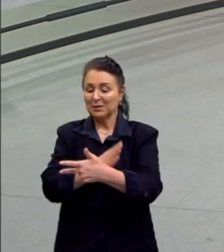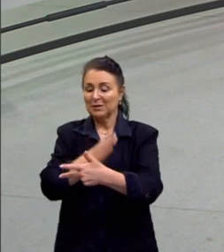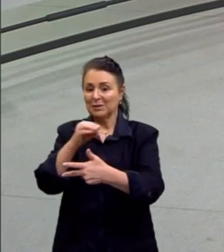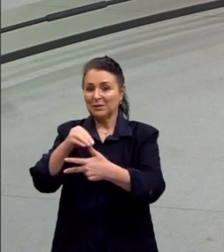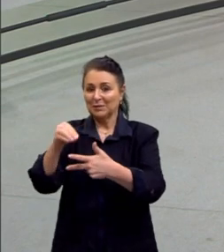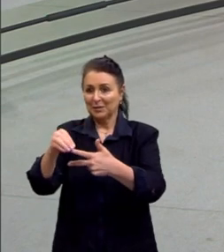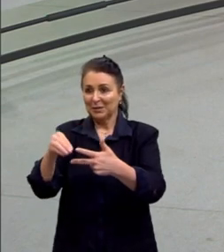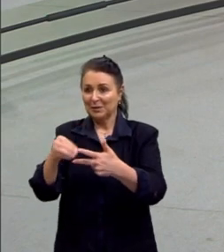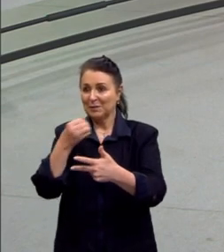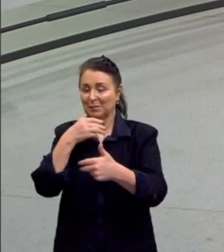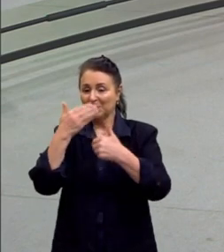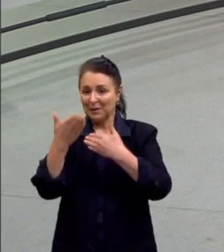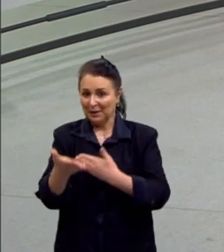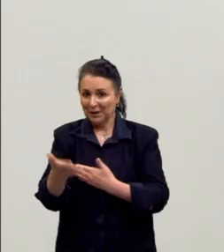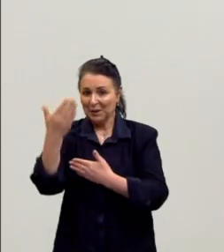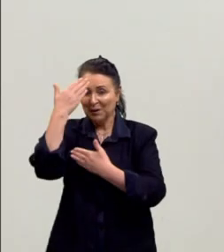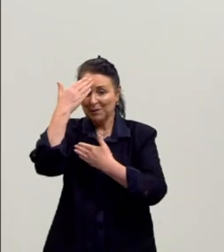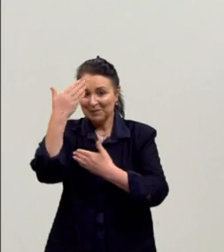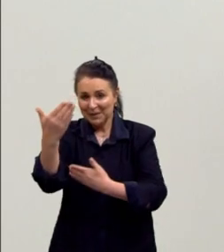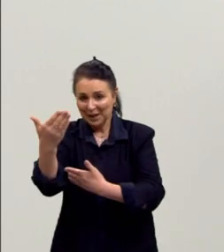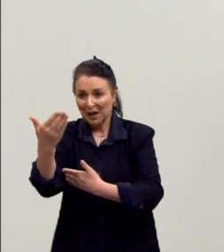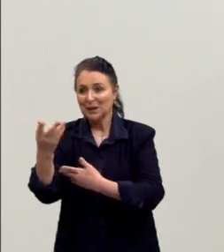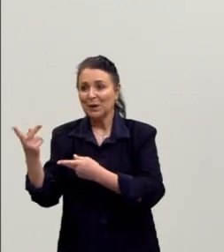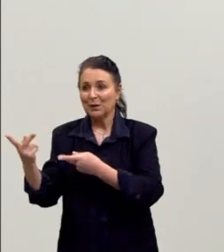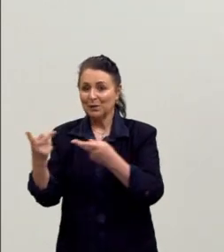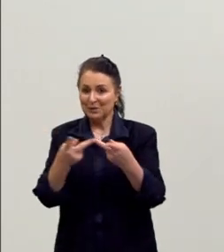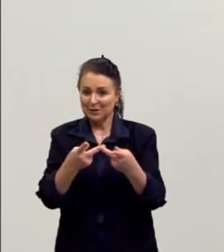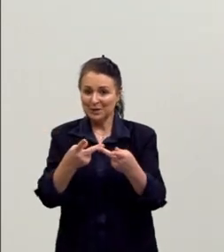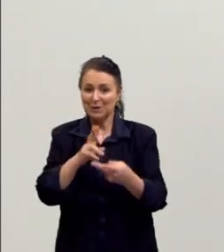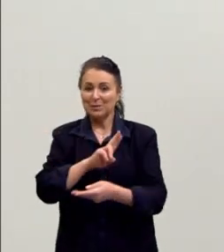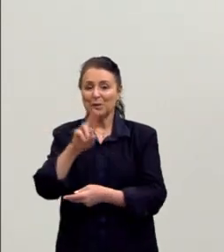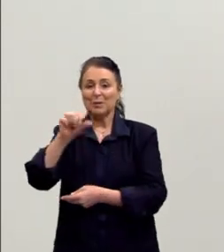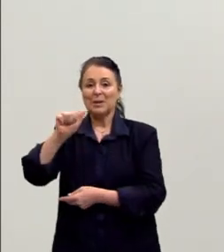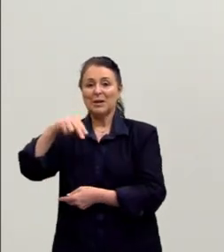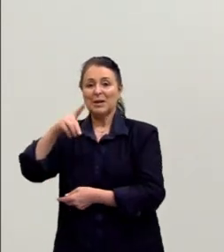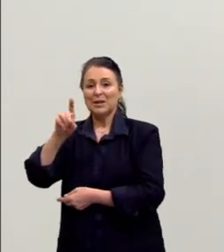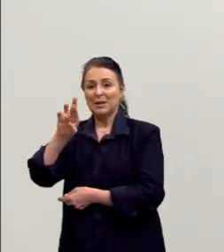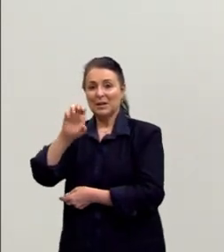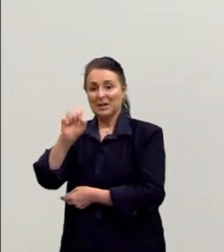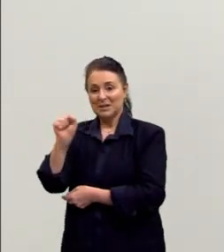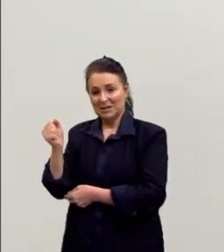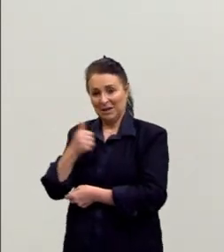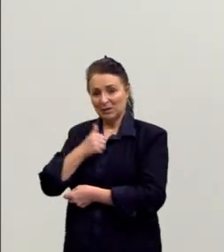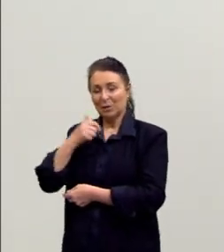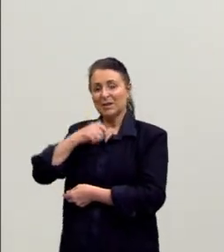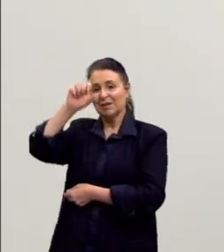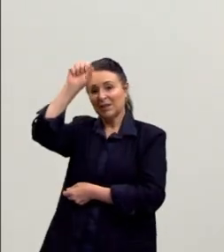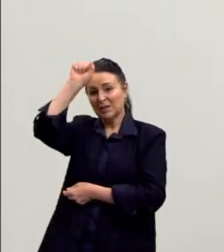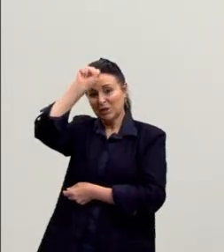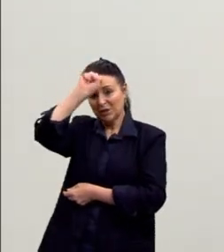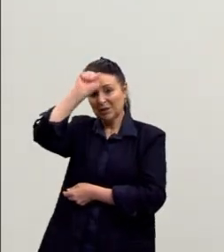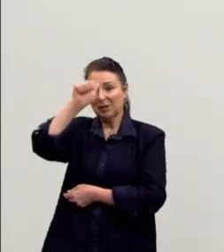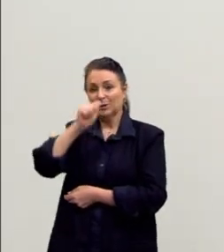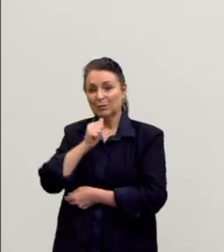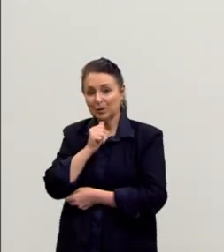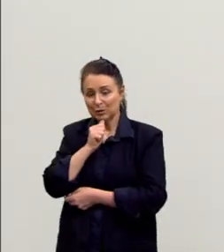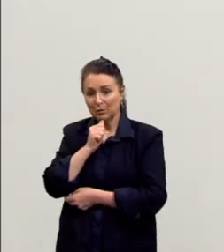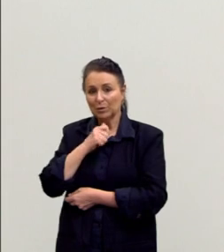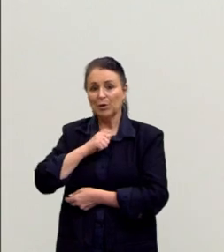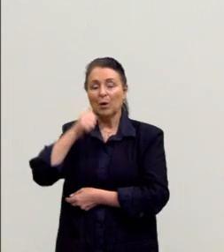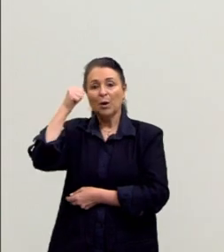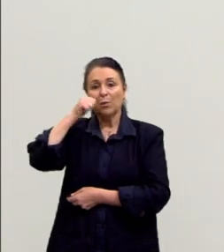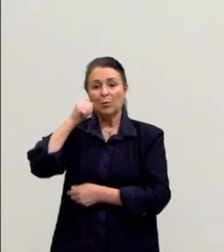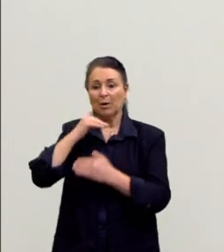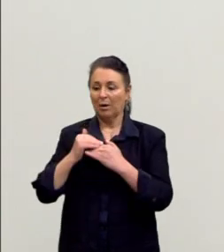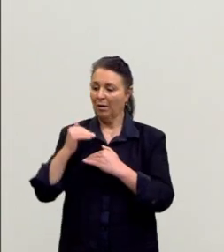Lucas? Obrigada pelo convite. Eu me chamo Andressa Domansky, sou lá de Santo Ângelo, sou uma mulher branca, alta,